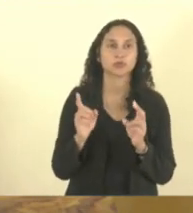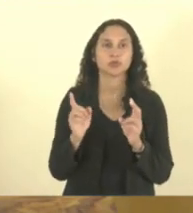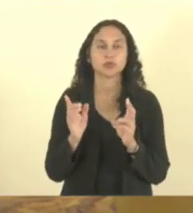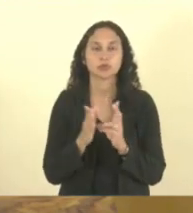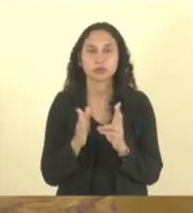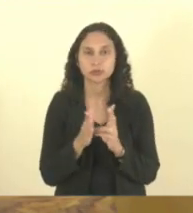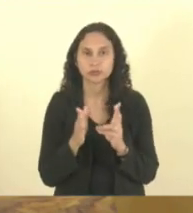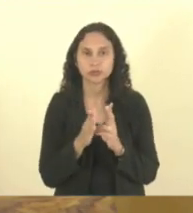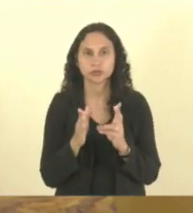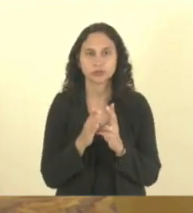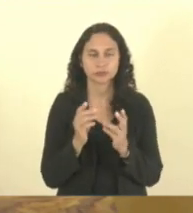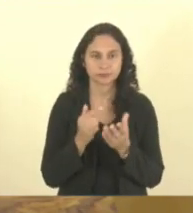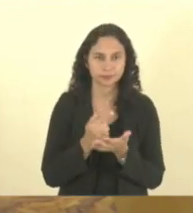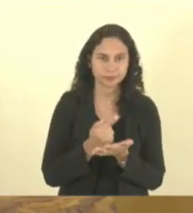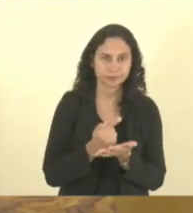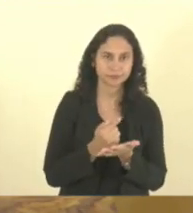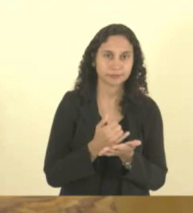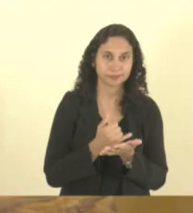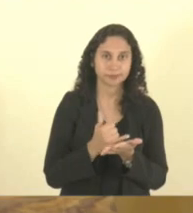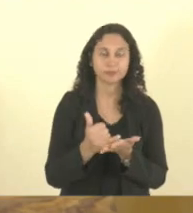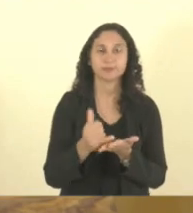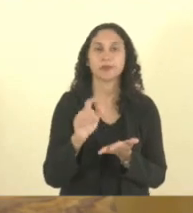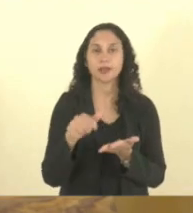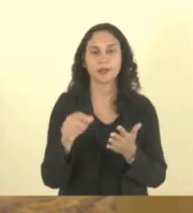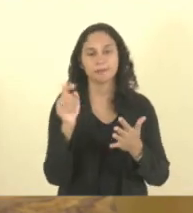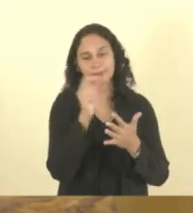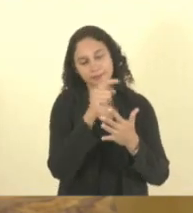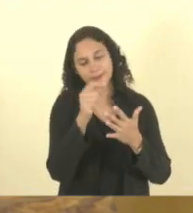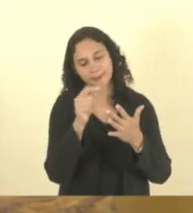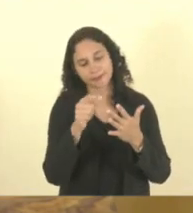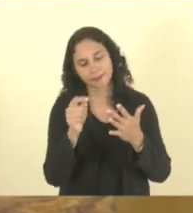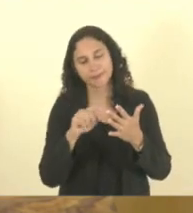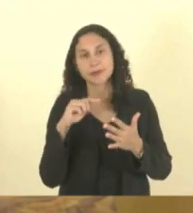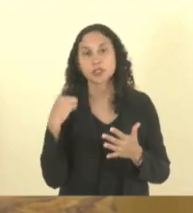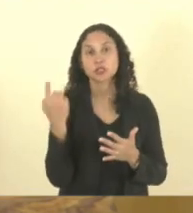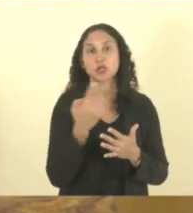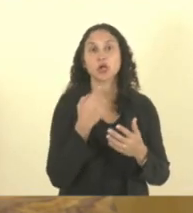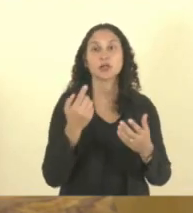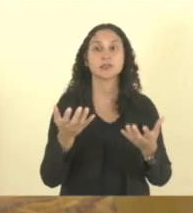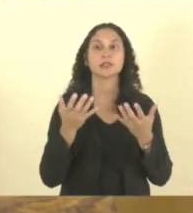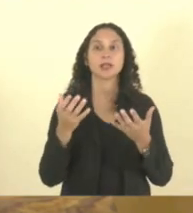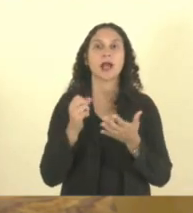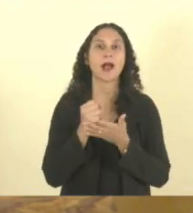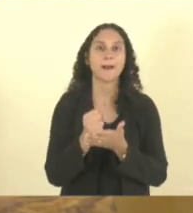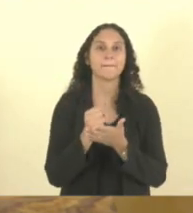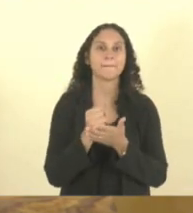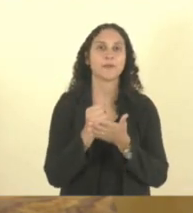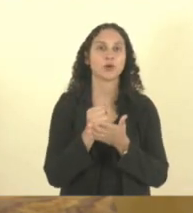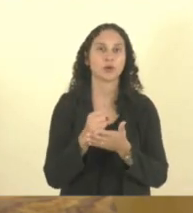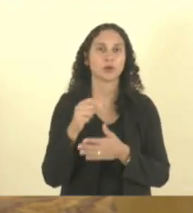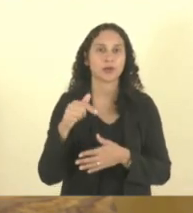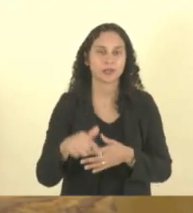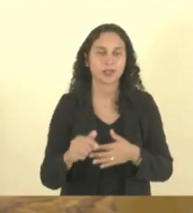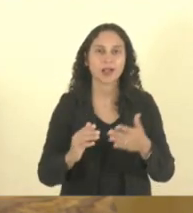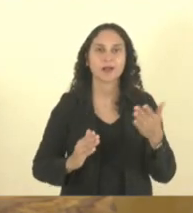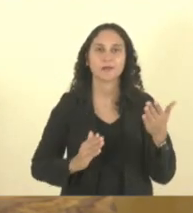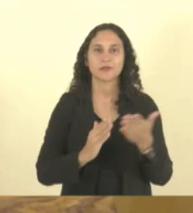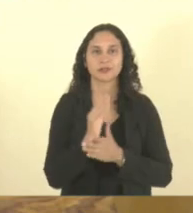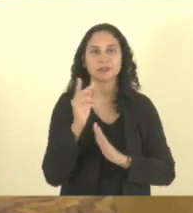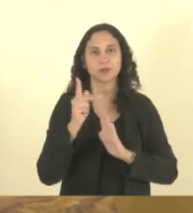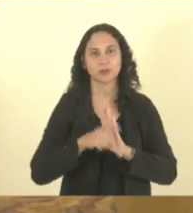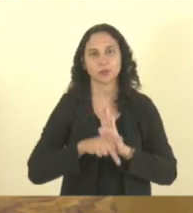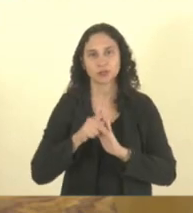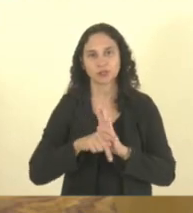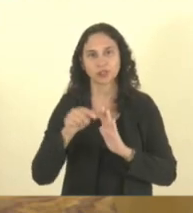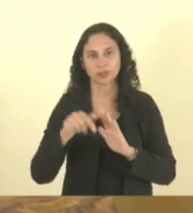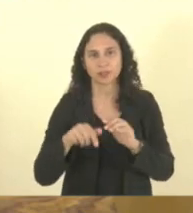Vulgar. São essas as razões pela qual esperamos o apoio dos nobres pares para a aprovação desse projeto